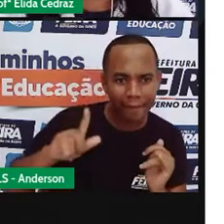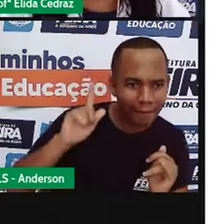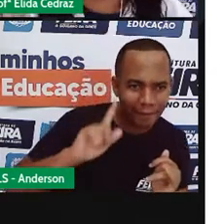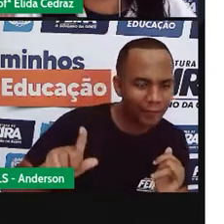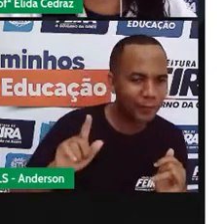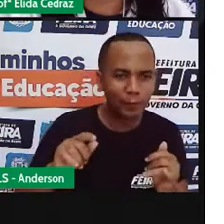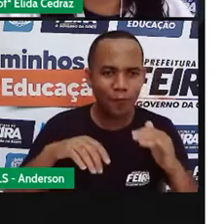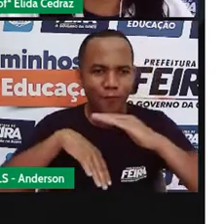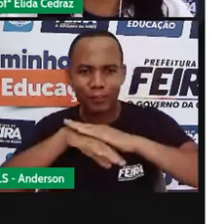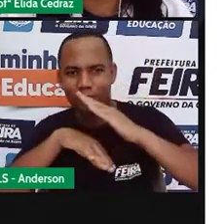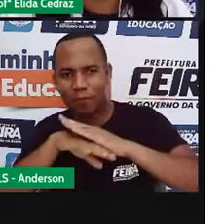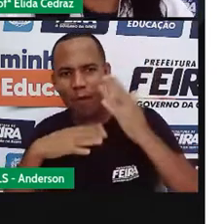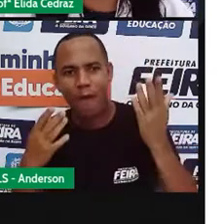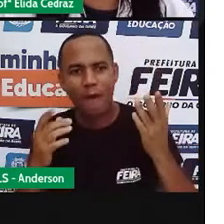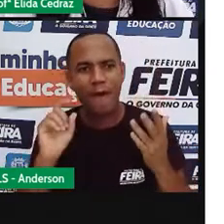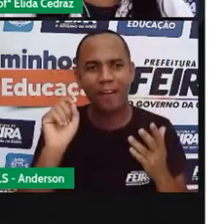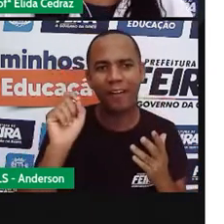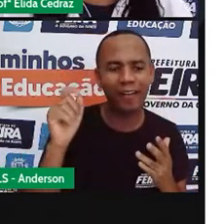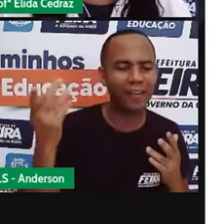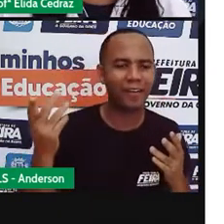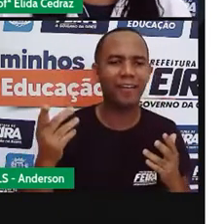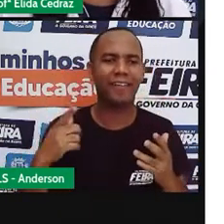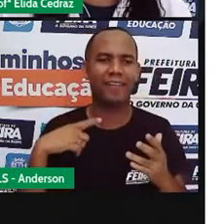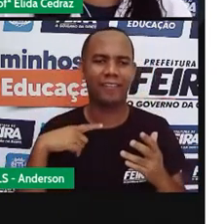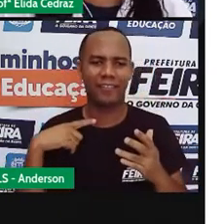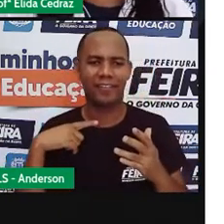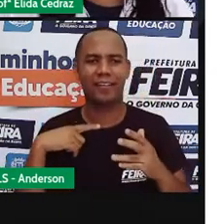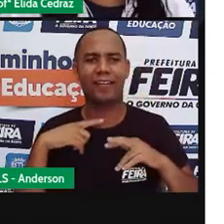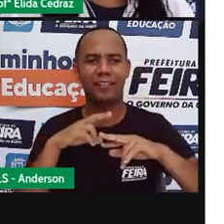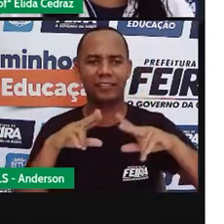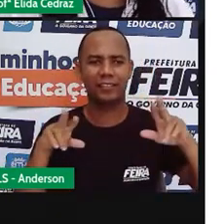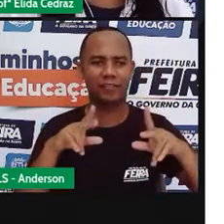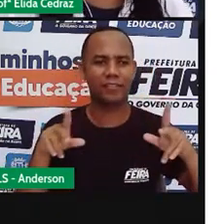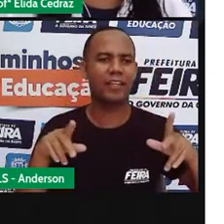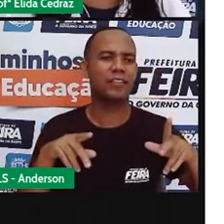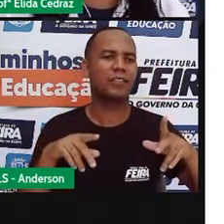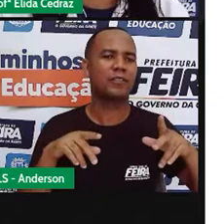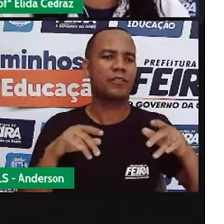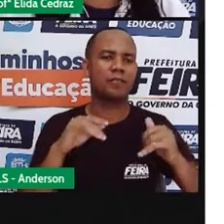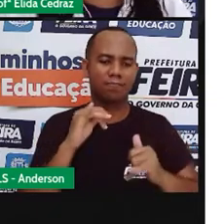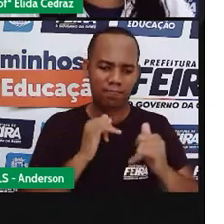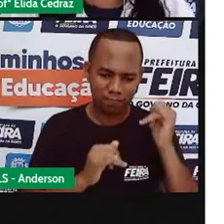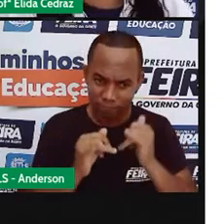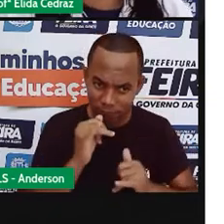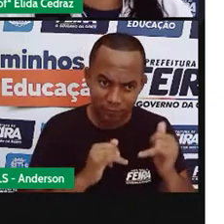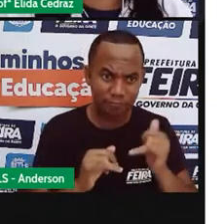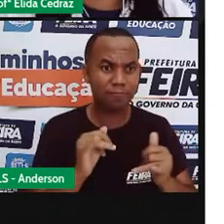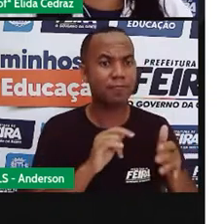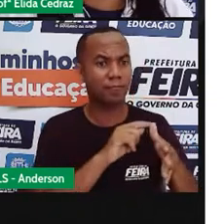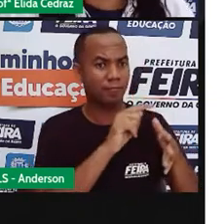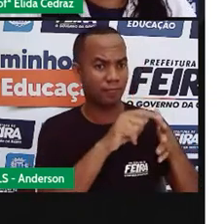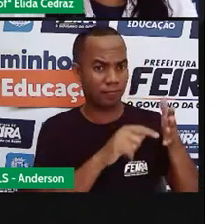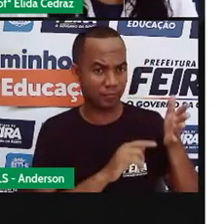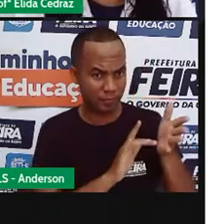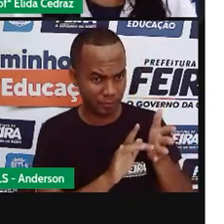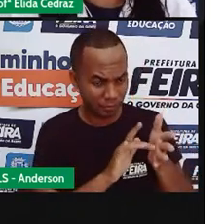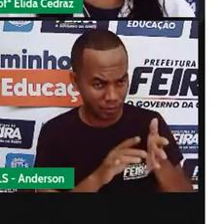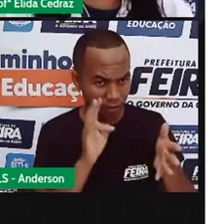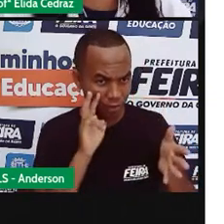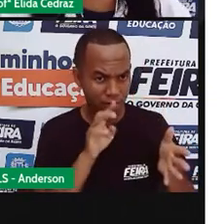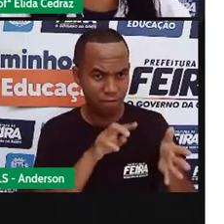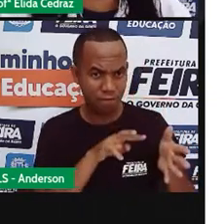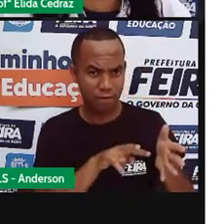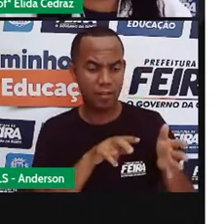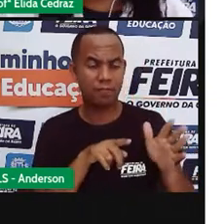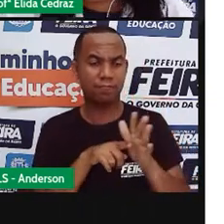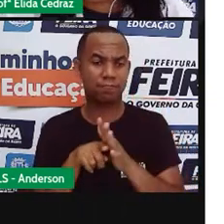Santos, como é que está o Bahia. Então, existem canais ou sites específicos para aquilo que a